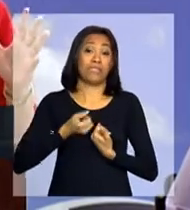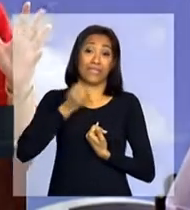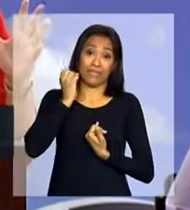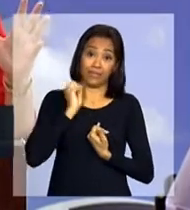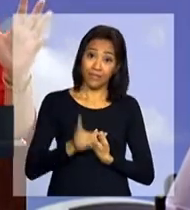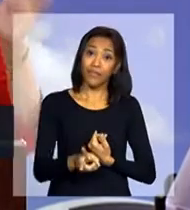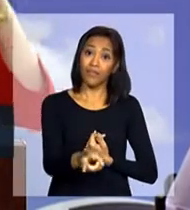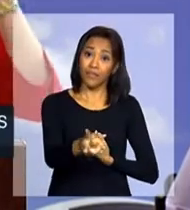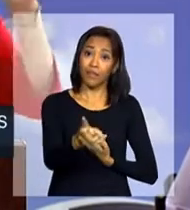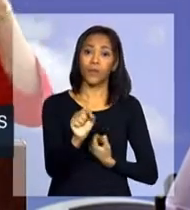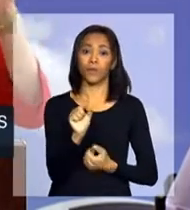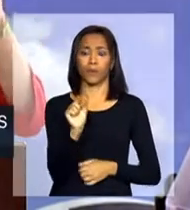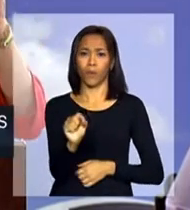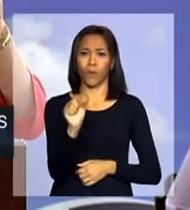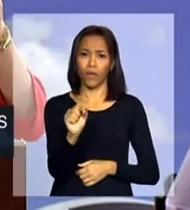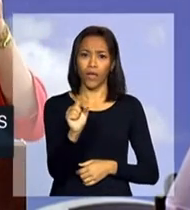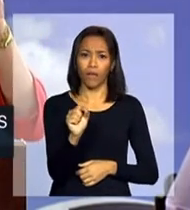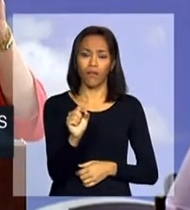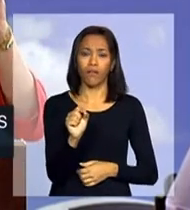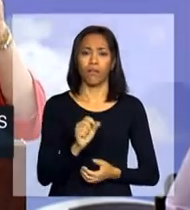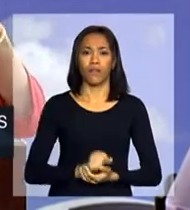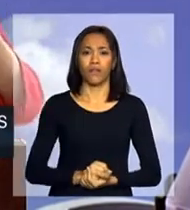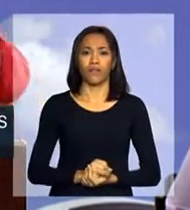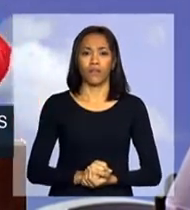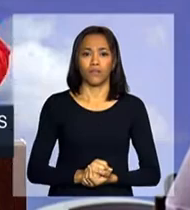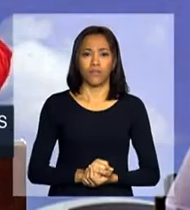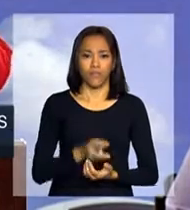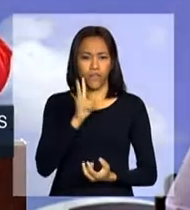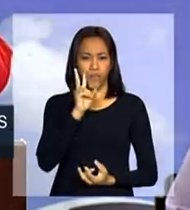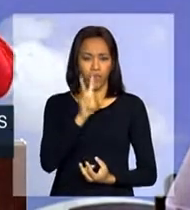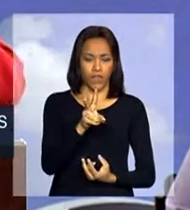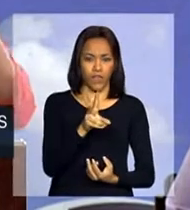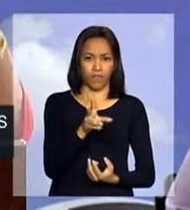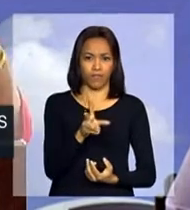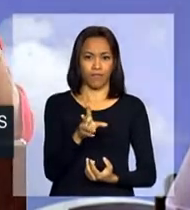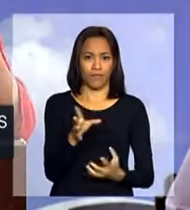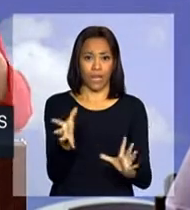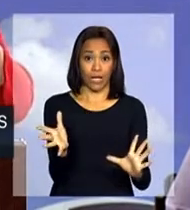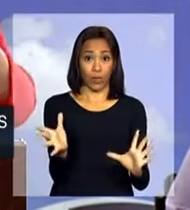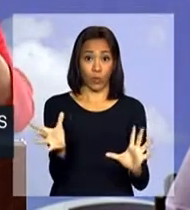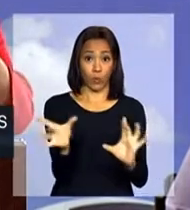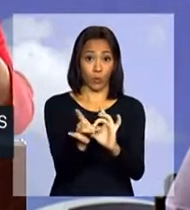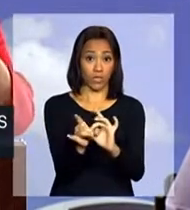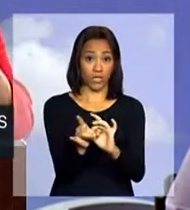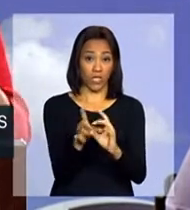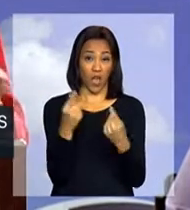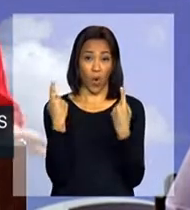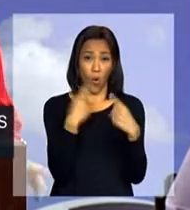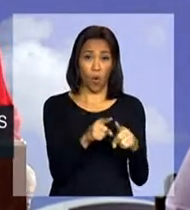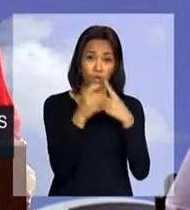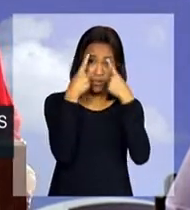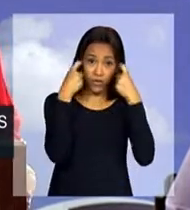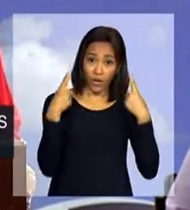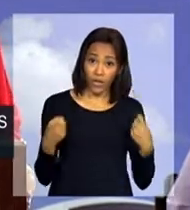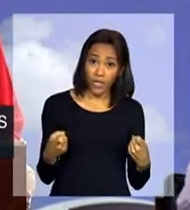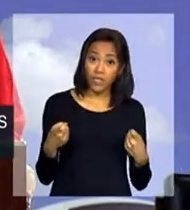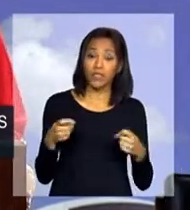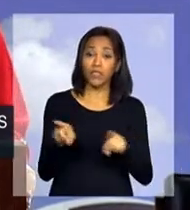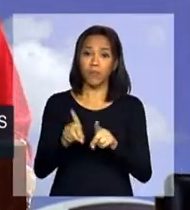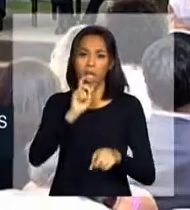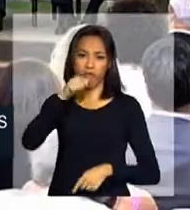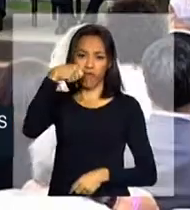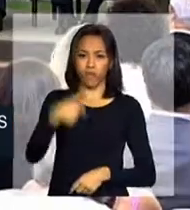visão dessa dualidade que tem de estar casada, combate à violência e afirmação da